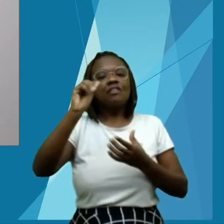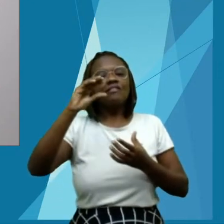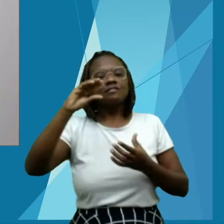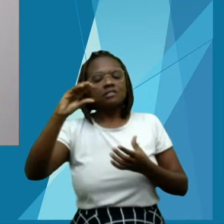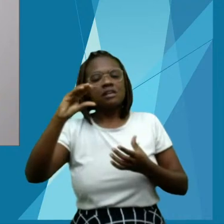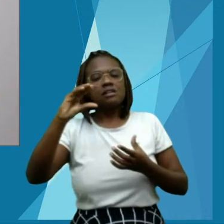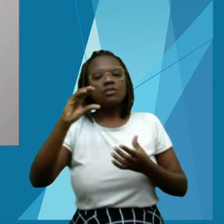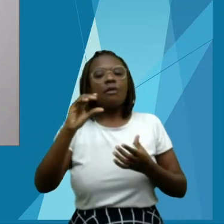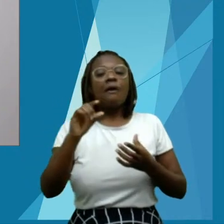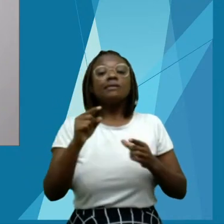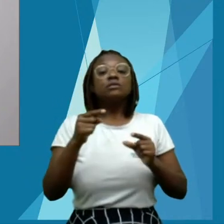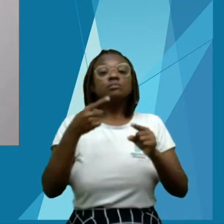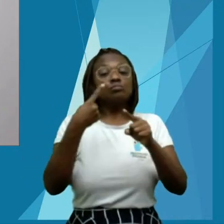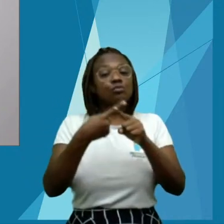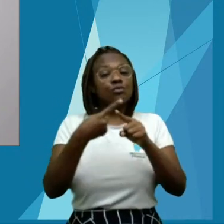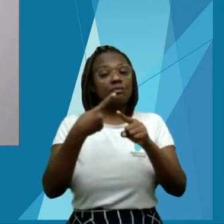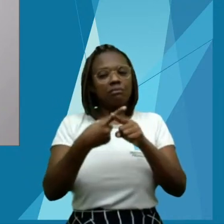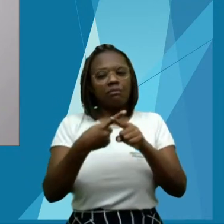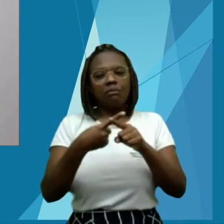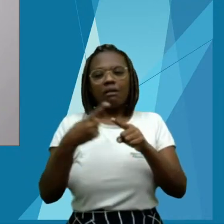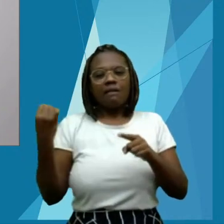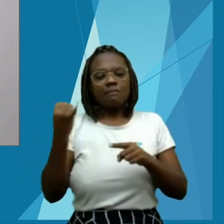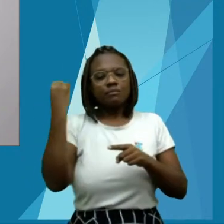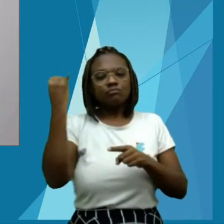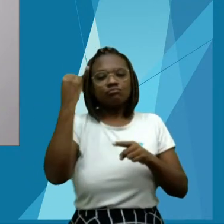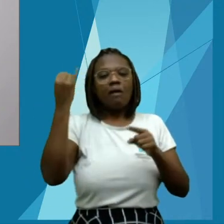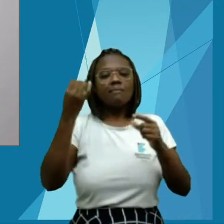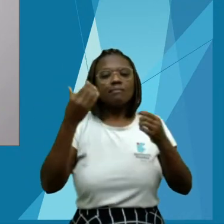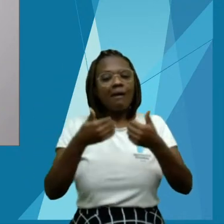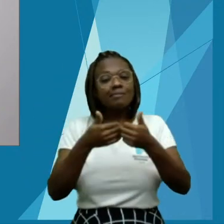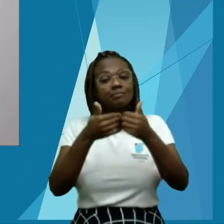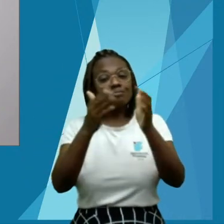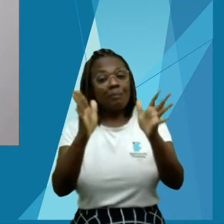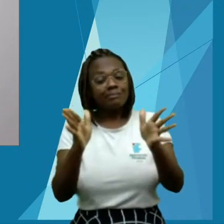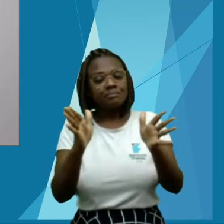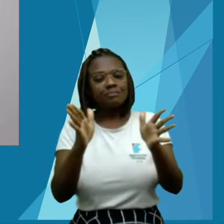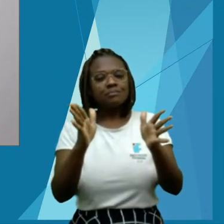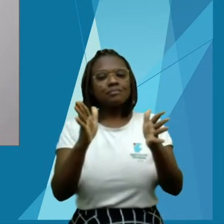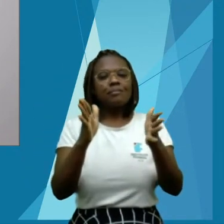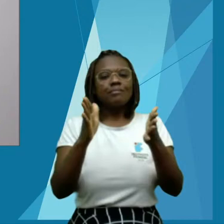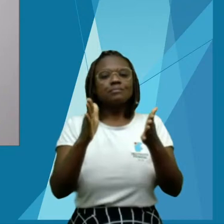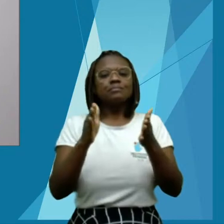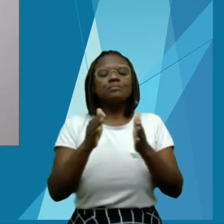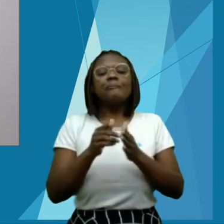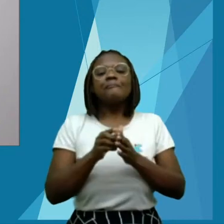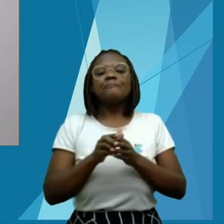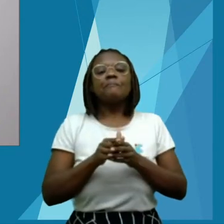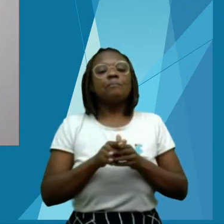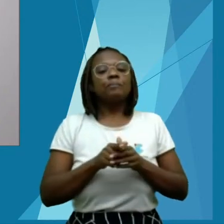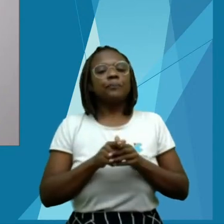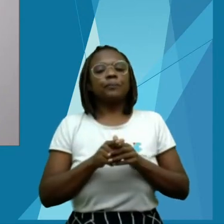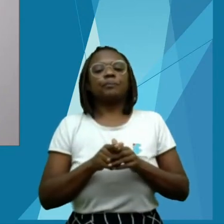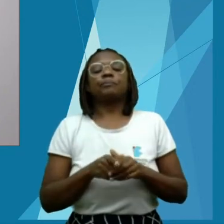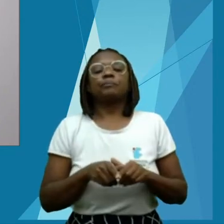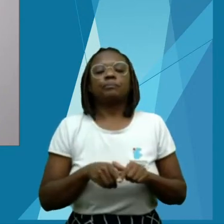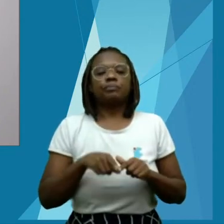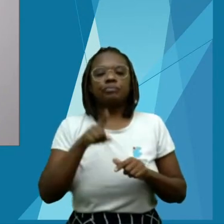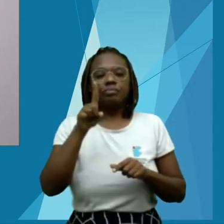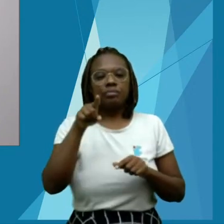Apres, você pode adquirir a forma física e digital, quem quiser entrar em contato comigo também,